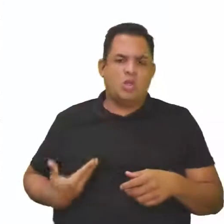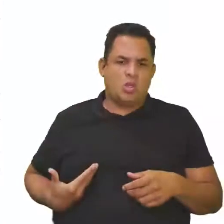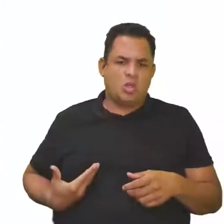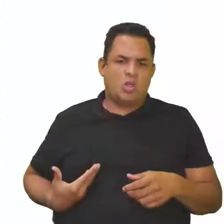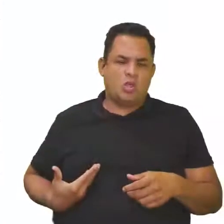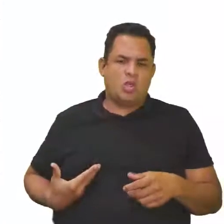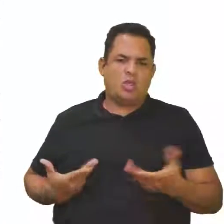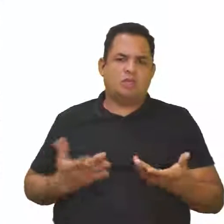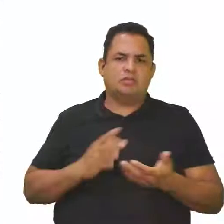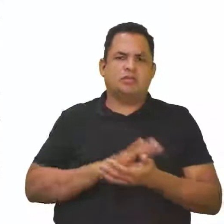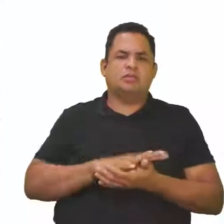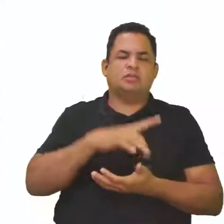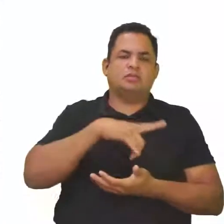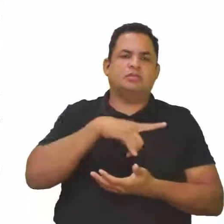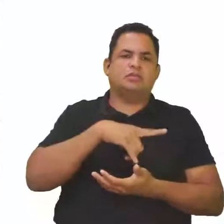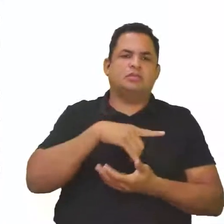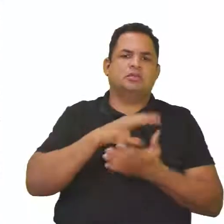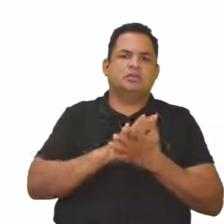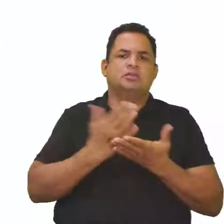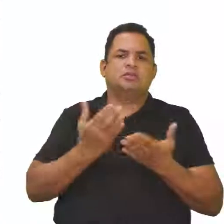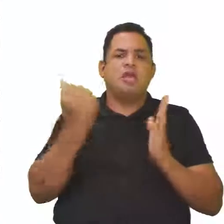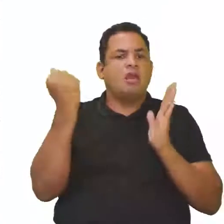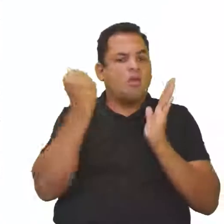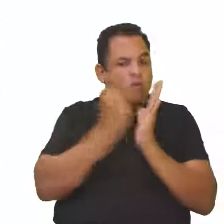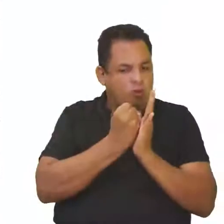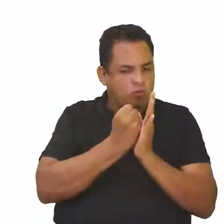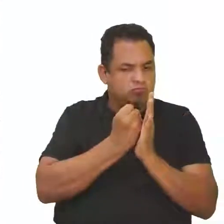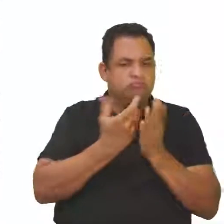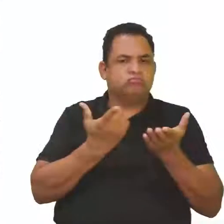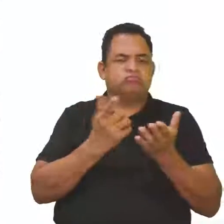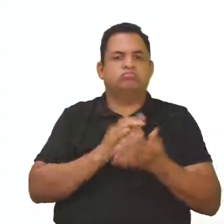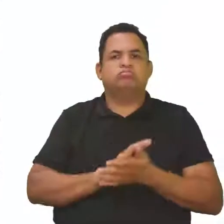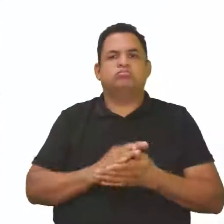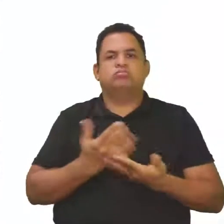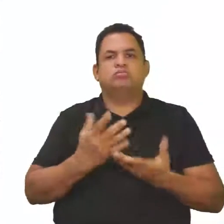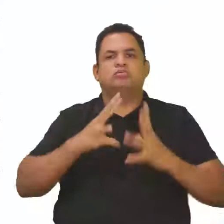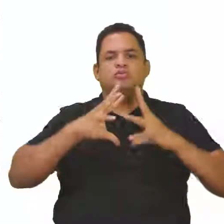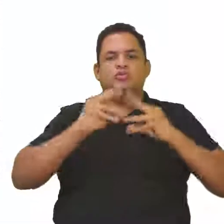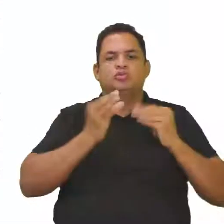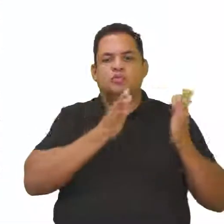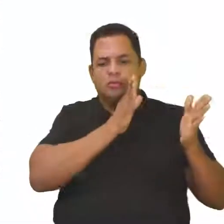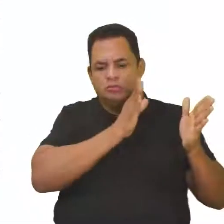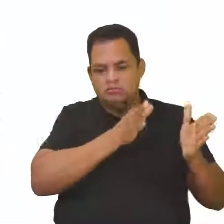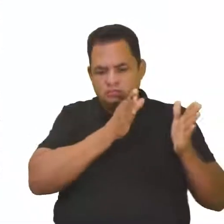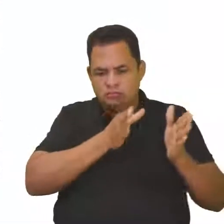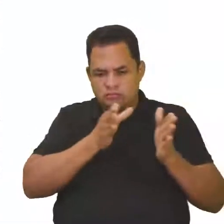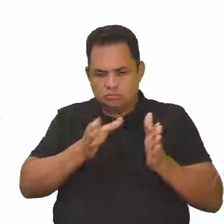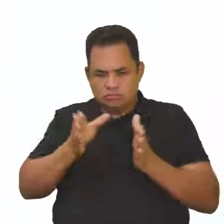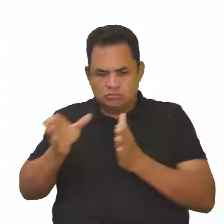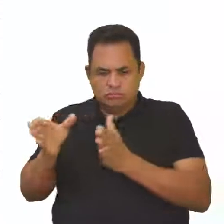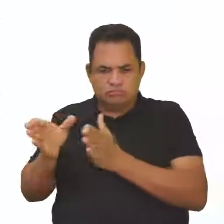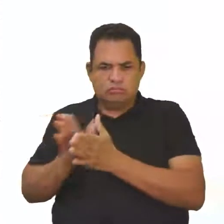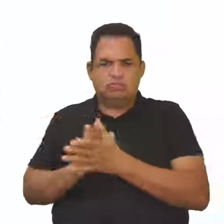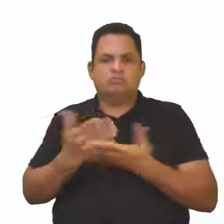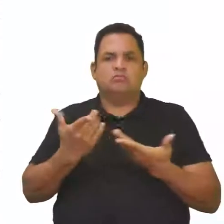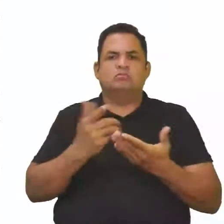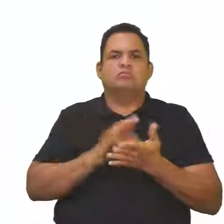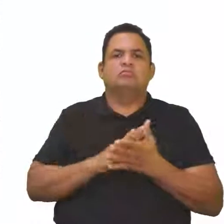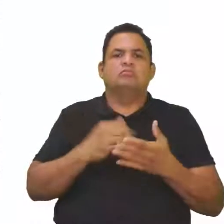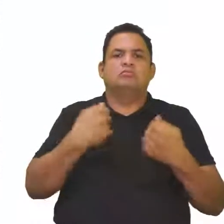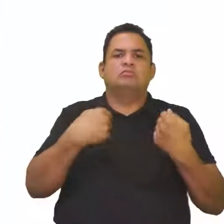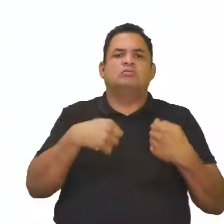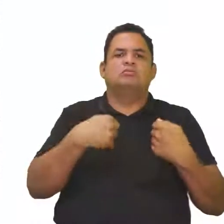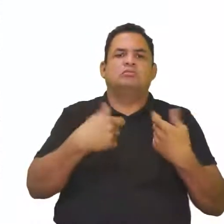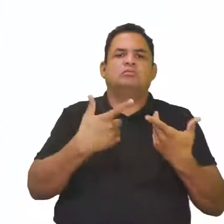alvaraz, eu tenho que ter permissão e isso inclui toda uma burocracia, né?